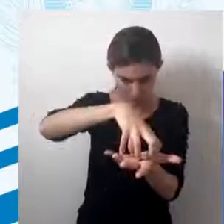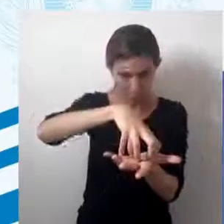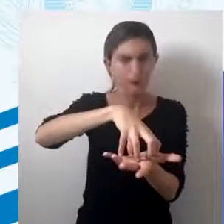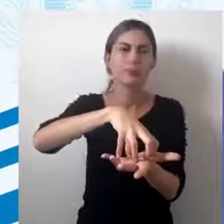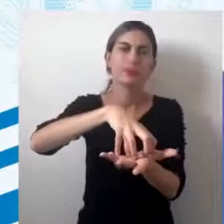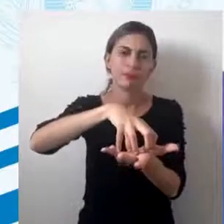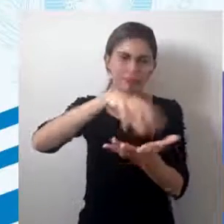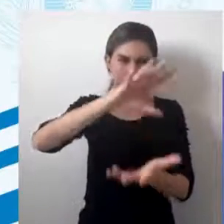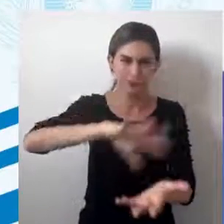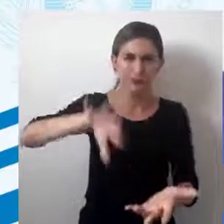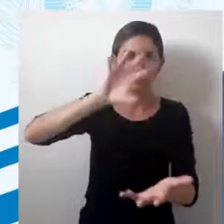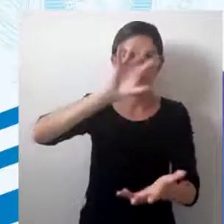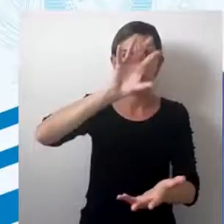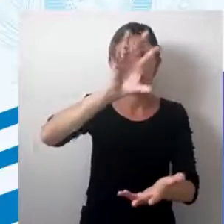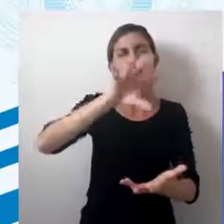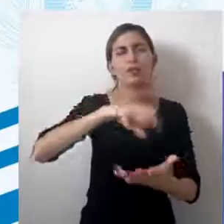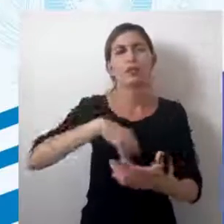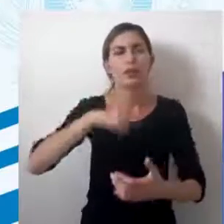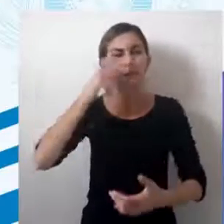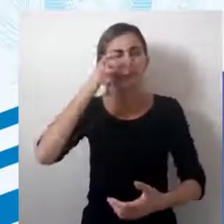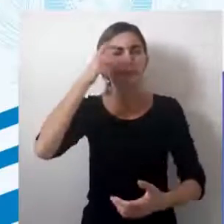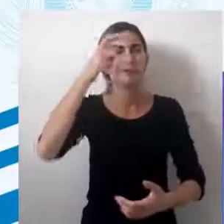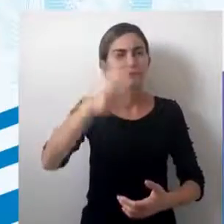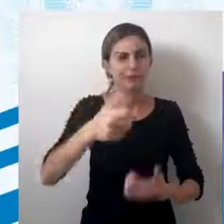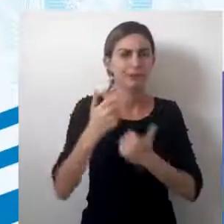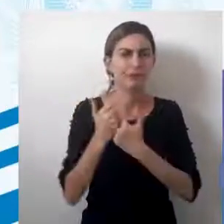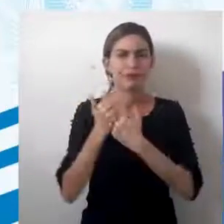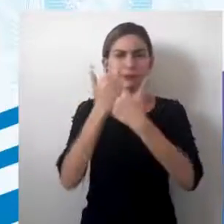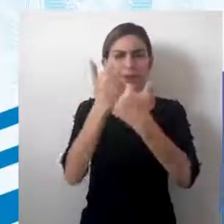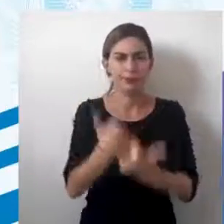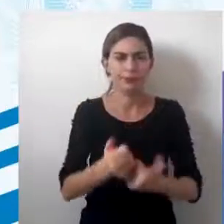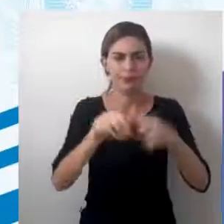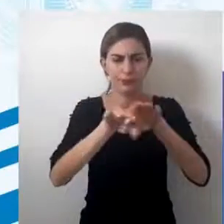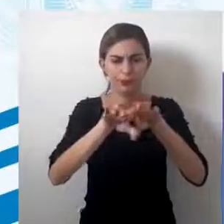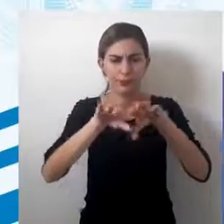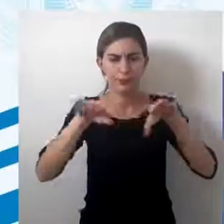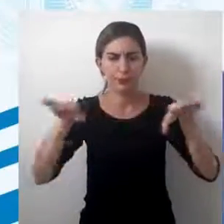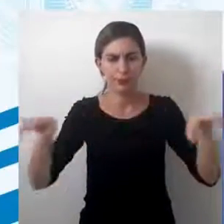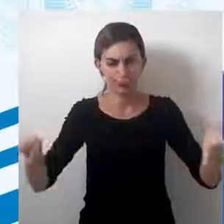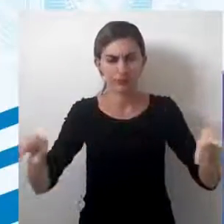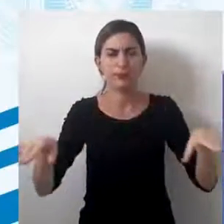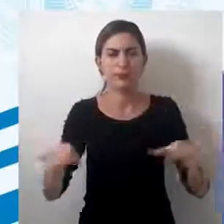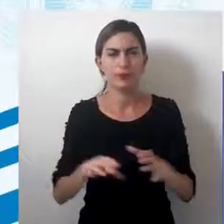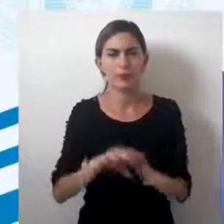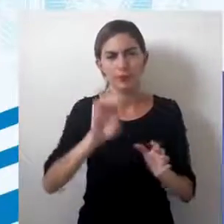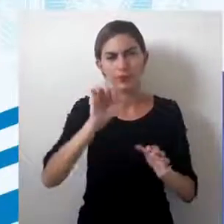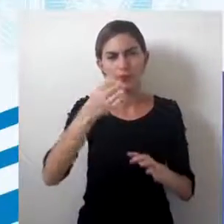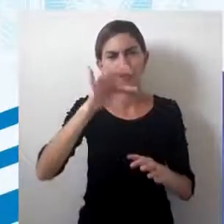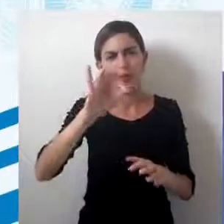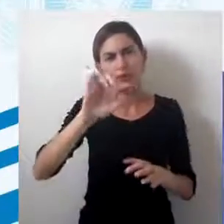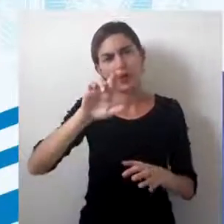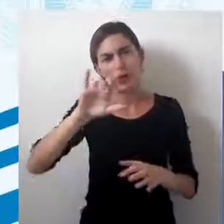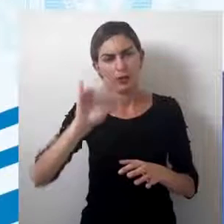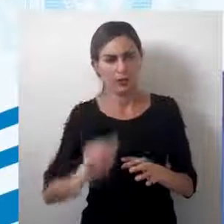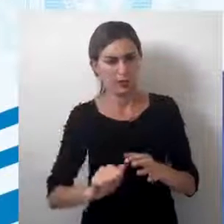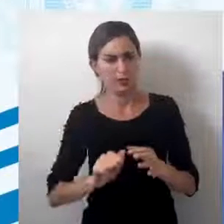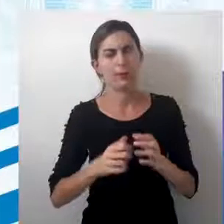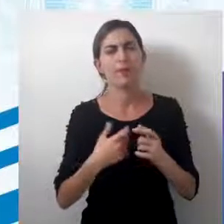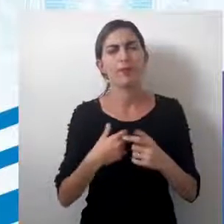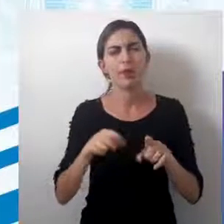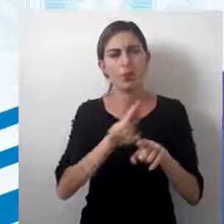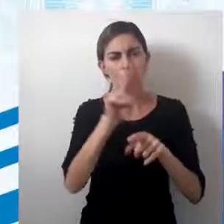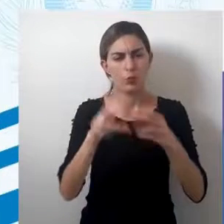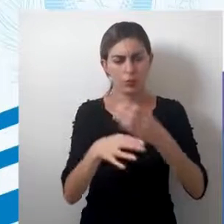espacial, há uma intencionalidade ao se representar essa superfície esférica da Terra no plano asimutal.